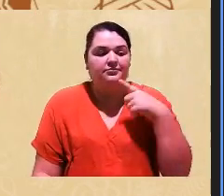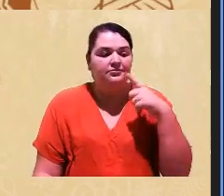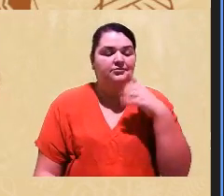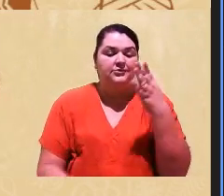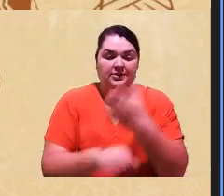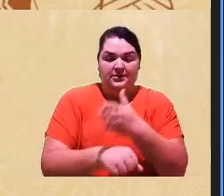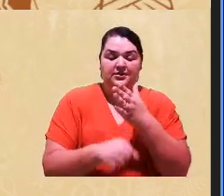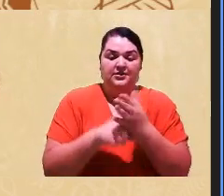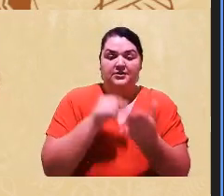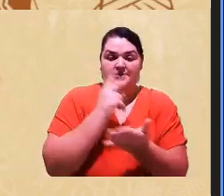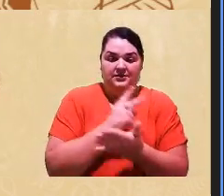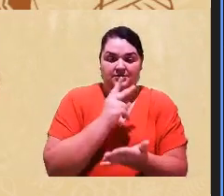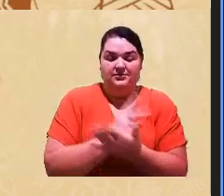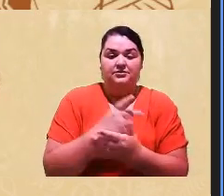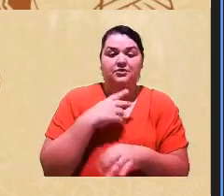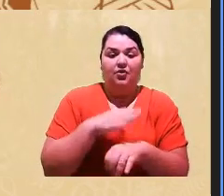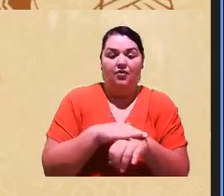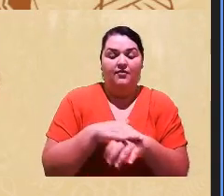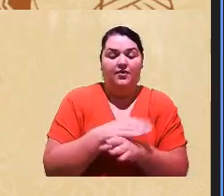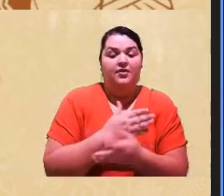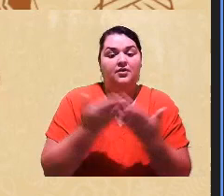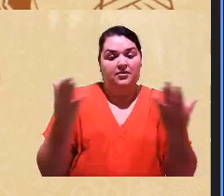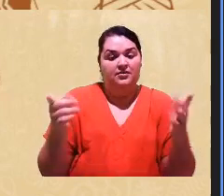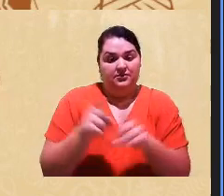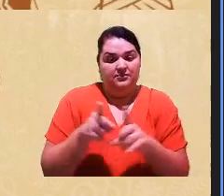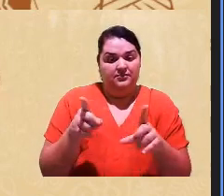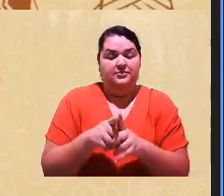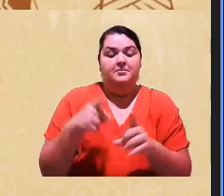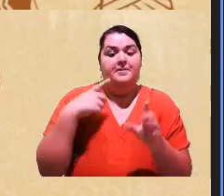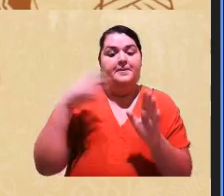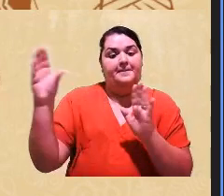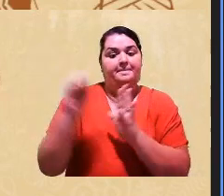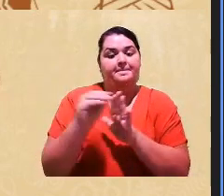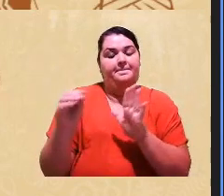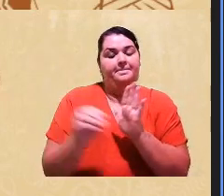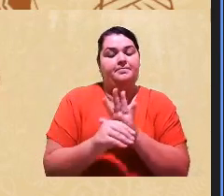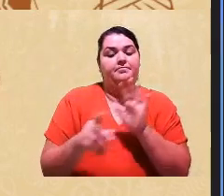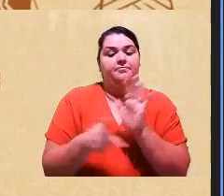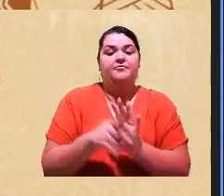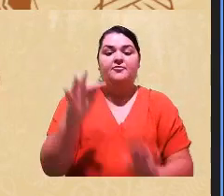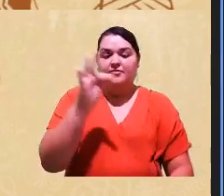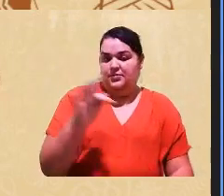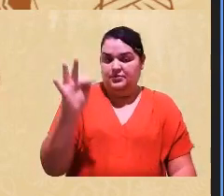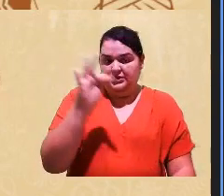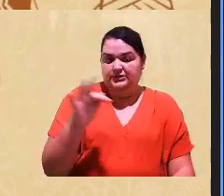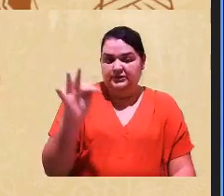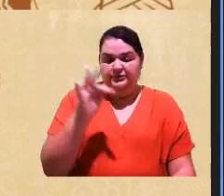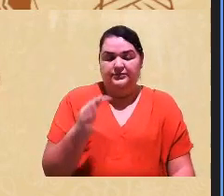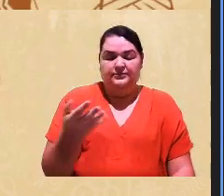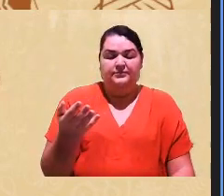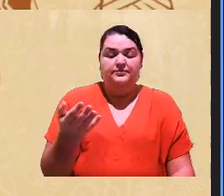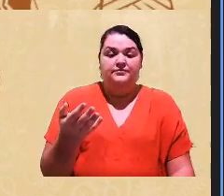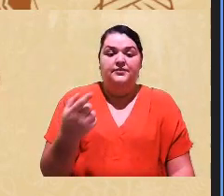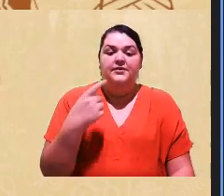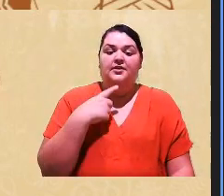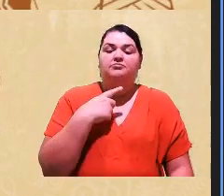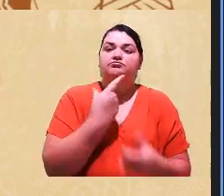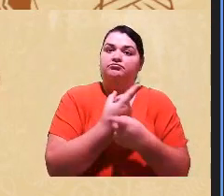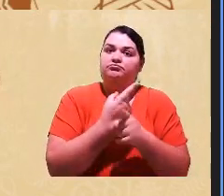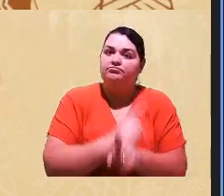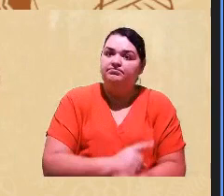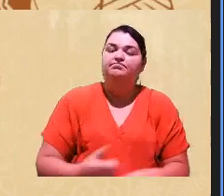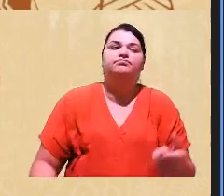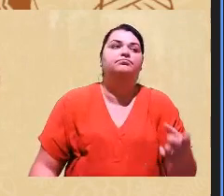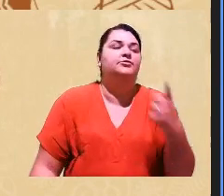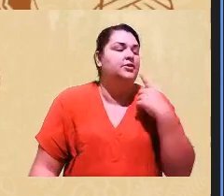de me conversar com vocês, saiu o rol, né, das universidades, quantos casos de fraudes, quantas